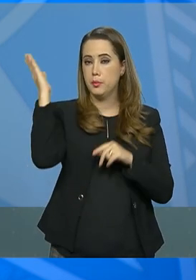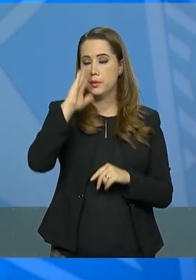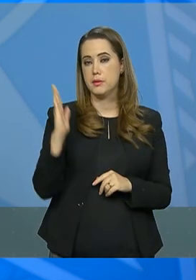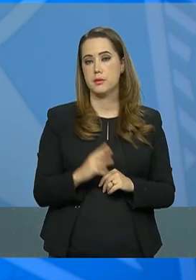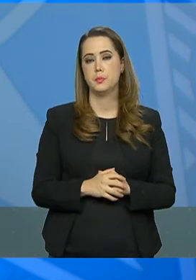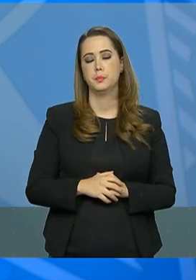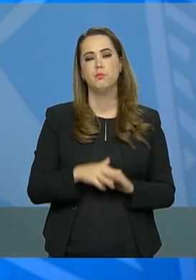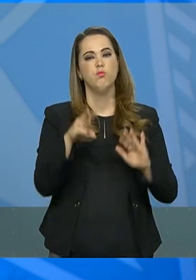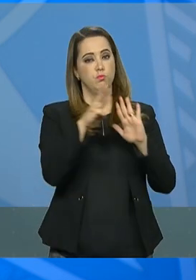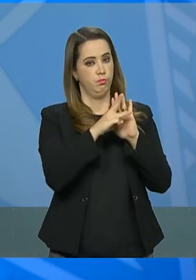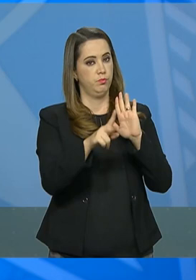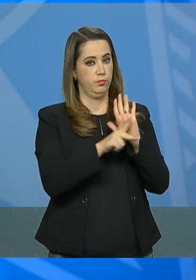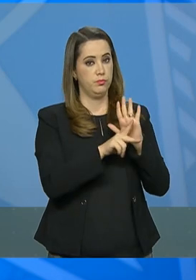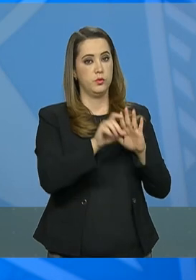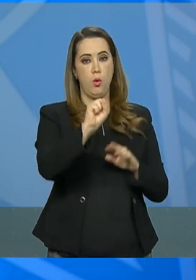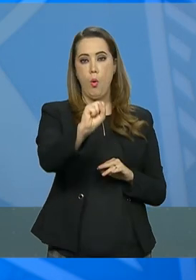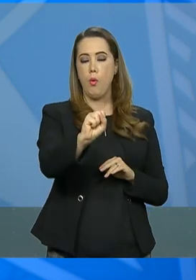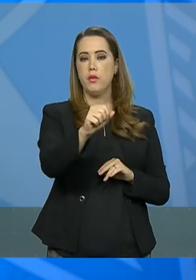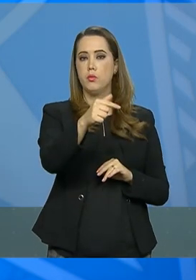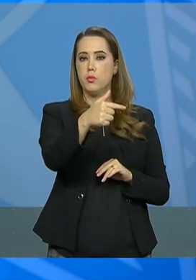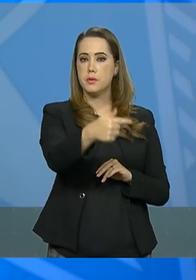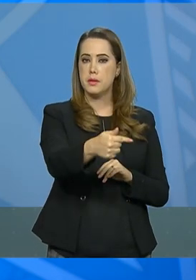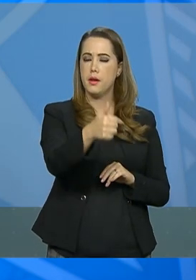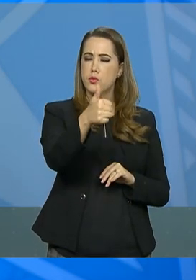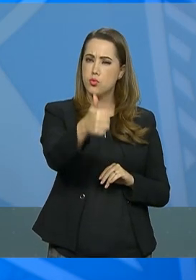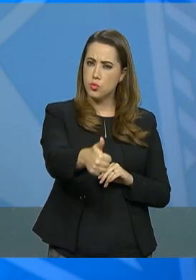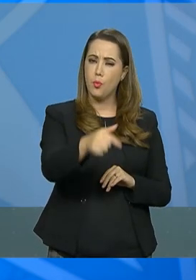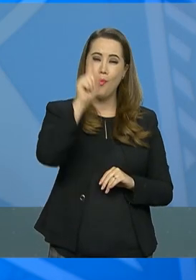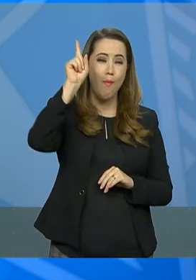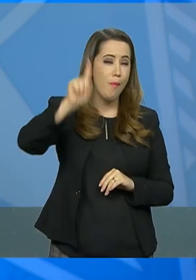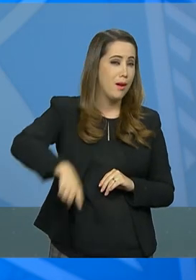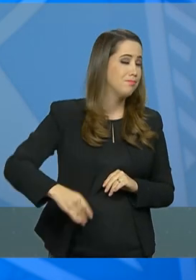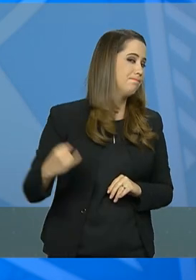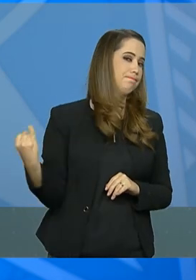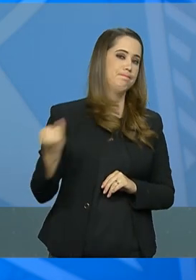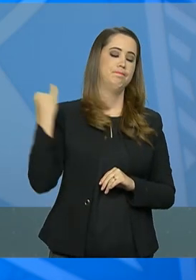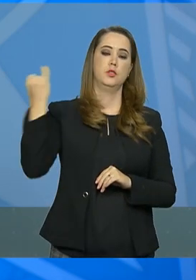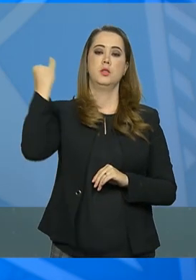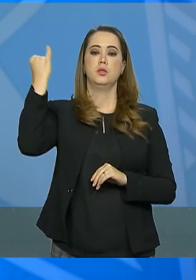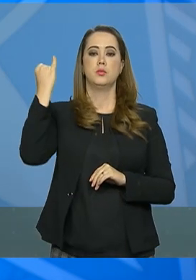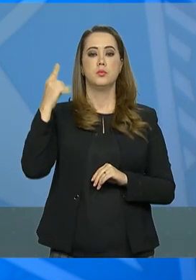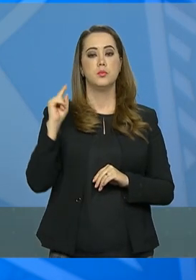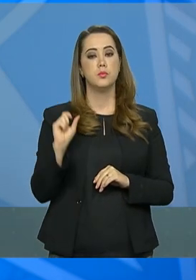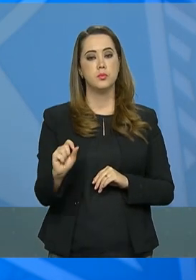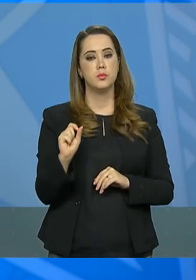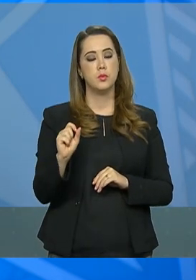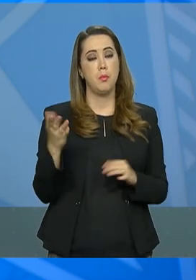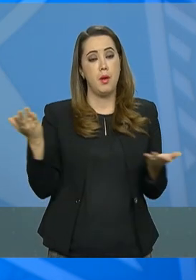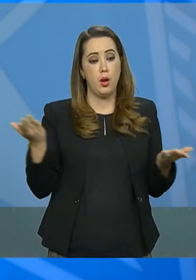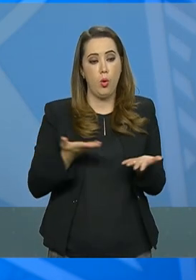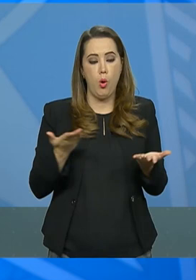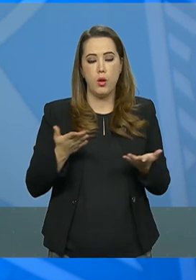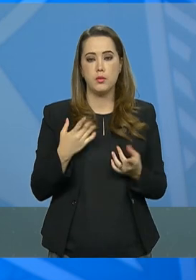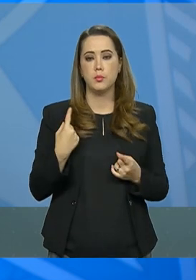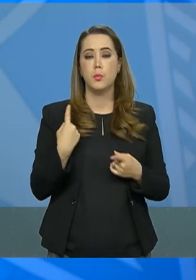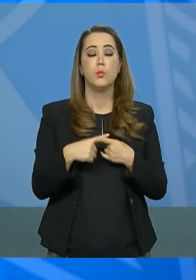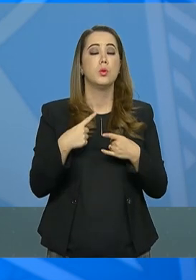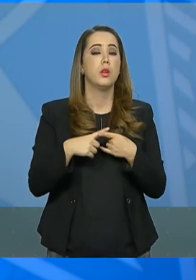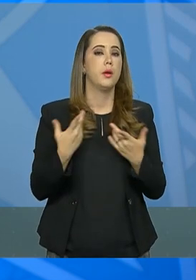medida provisória 871, ela é deveras importante para o momento atual,